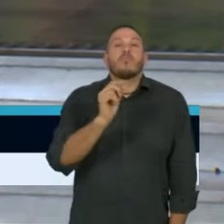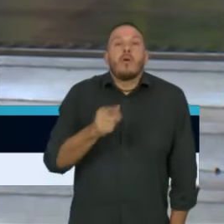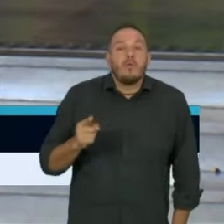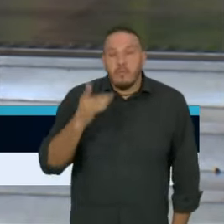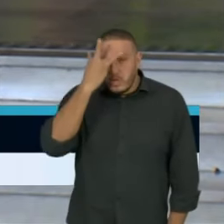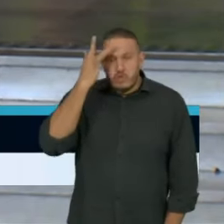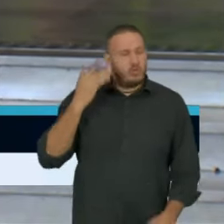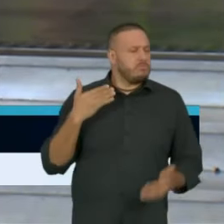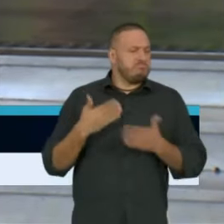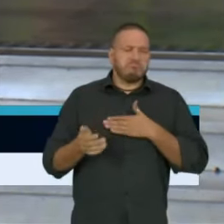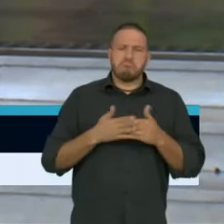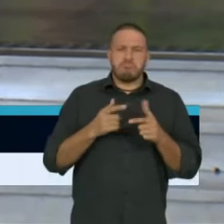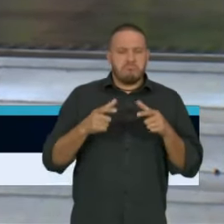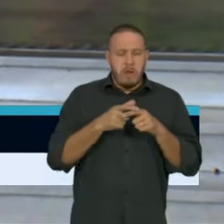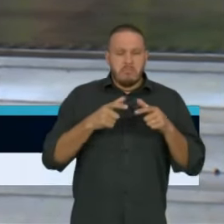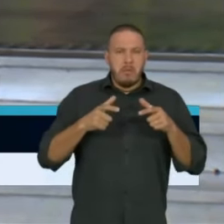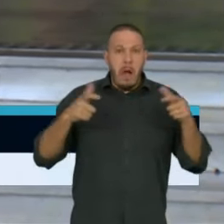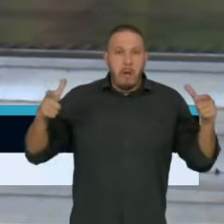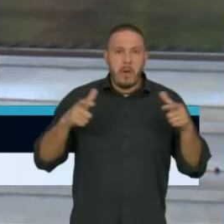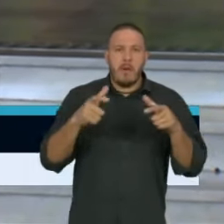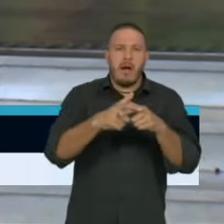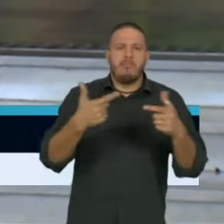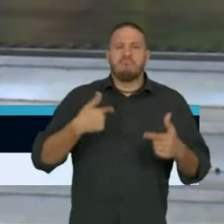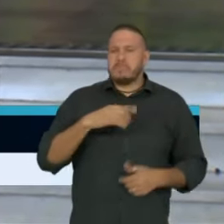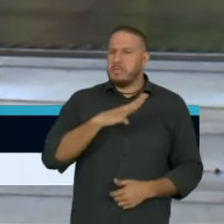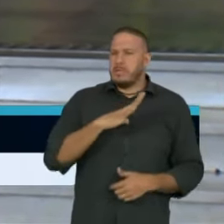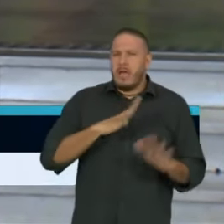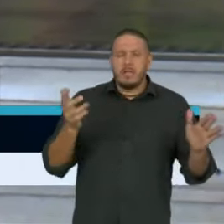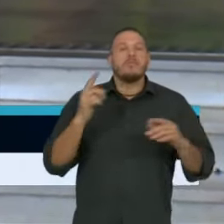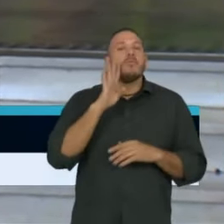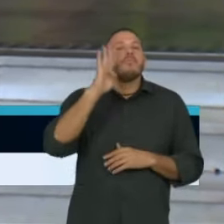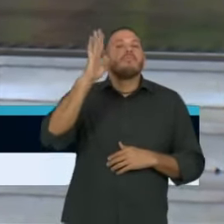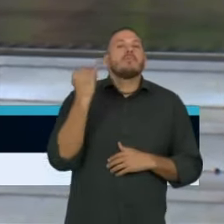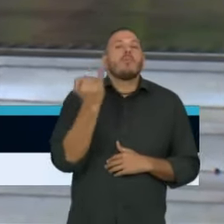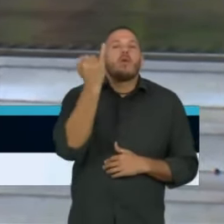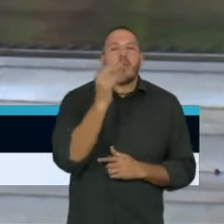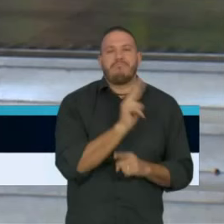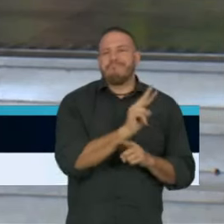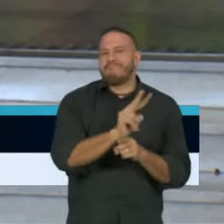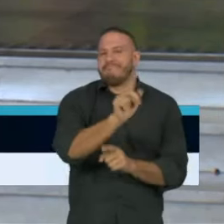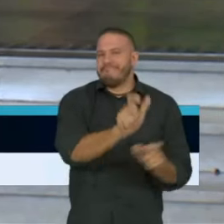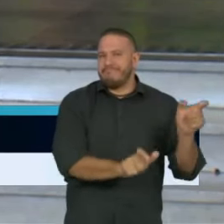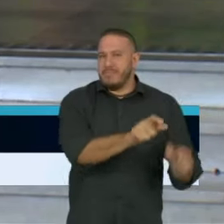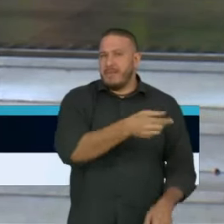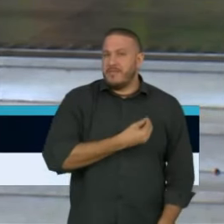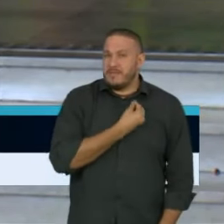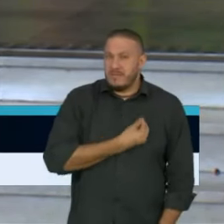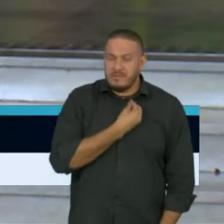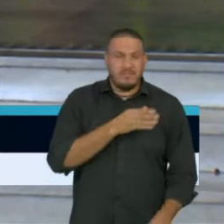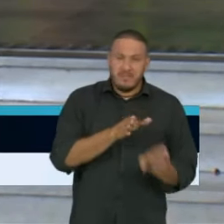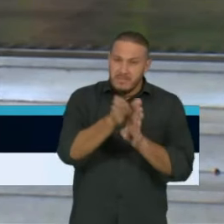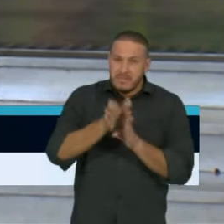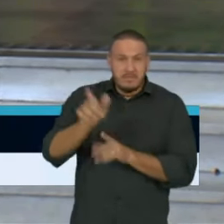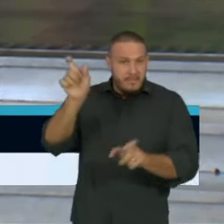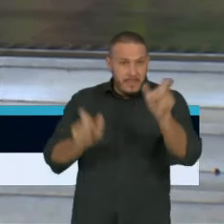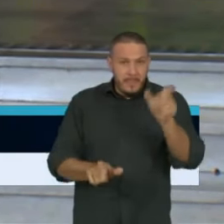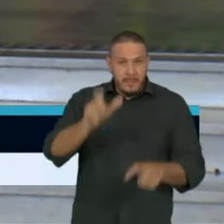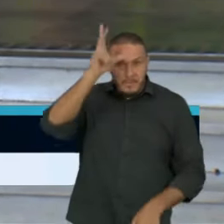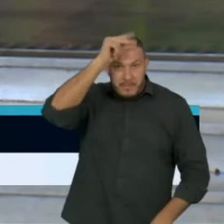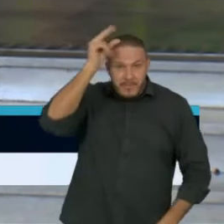que precisam ter as suas vidas protegidas e amparadas. Então, orientação é para que prefeitos e prefeitas